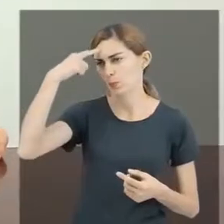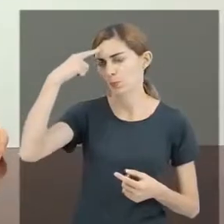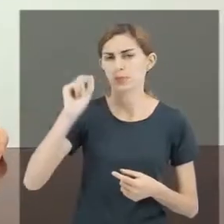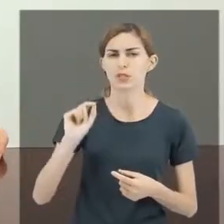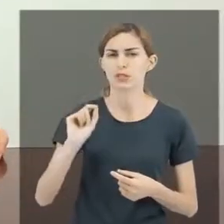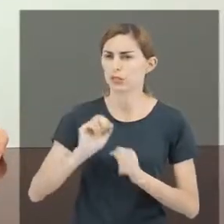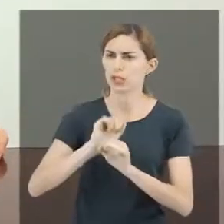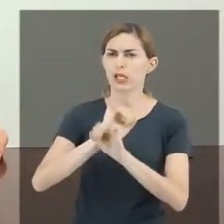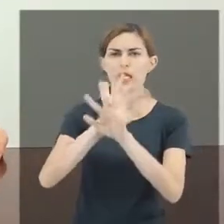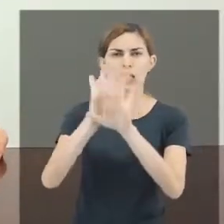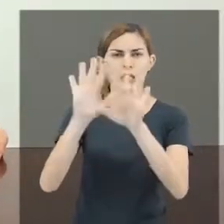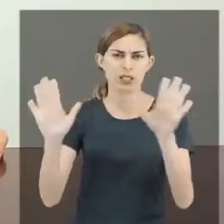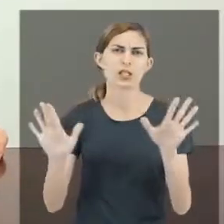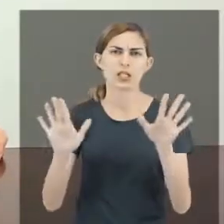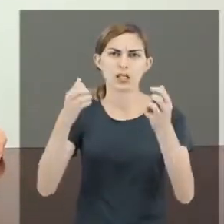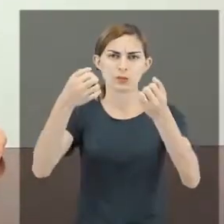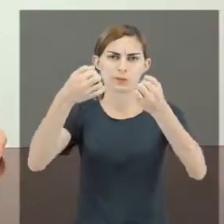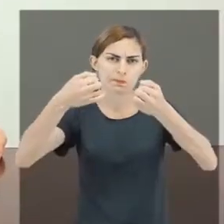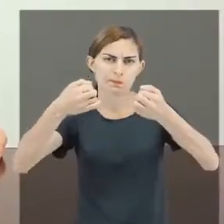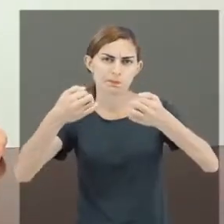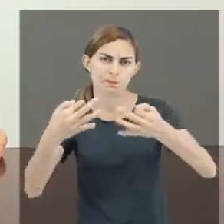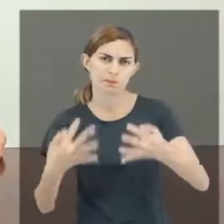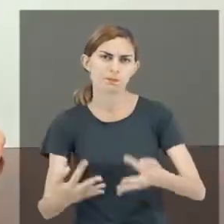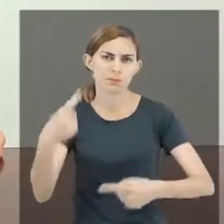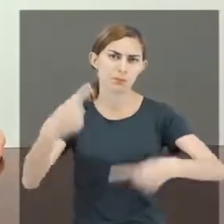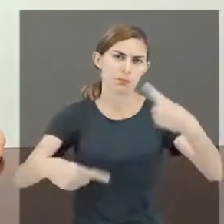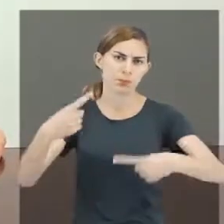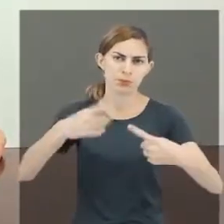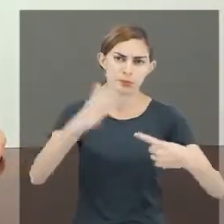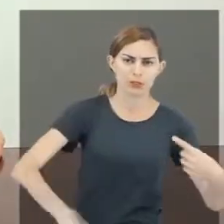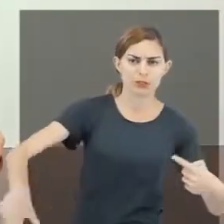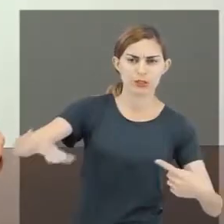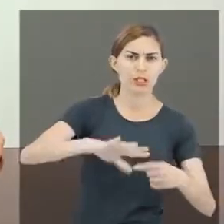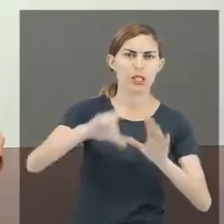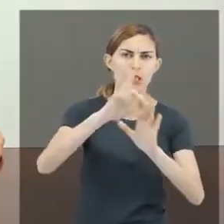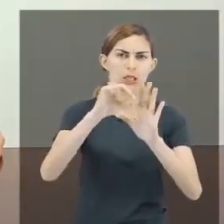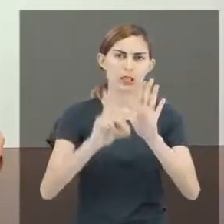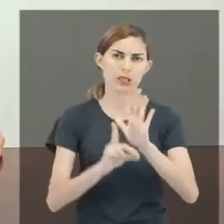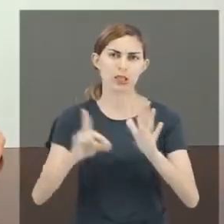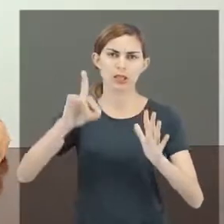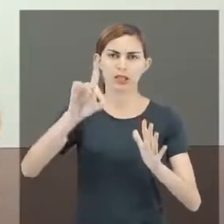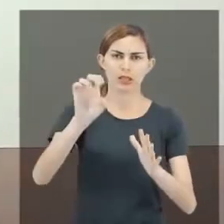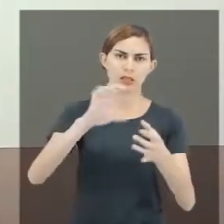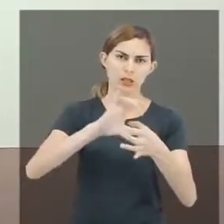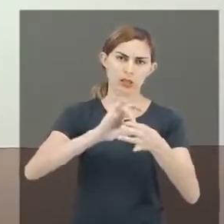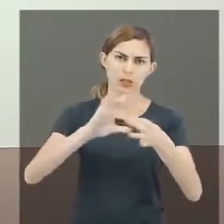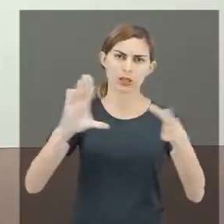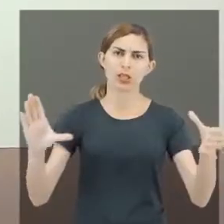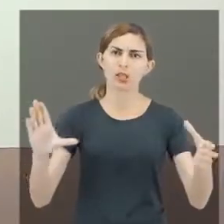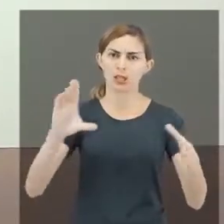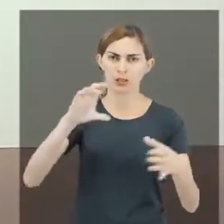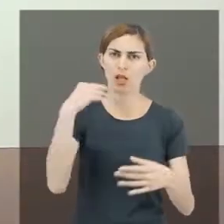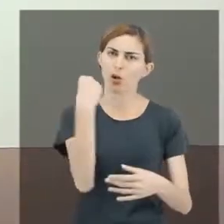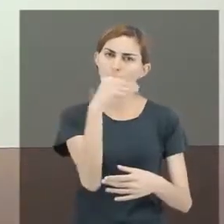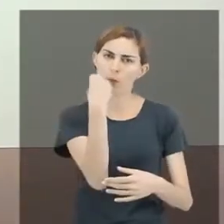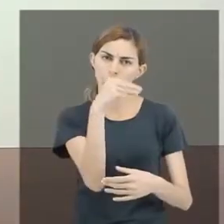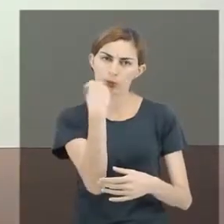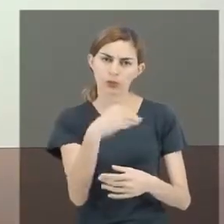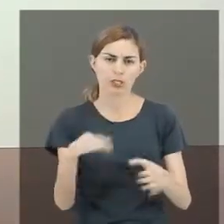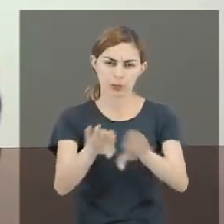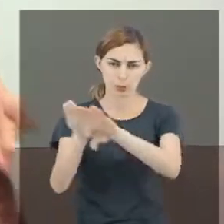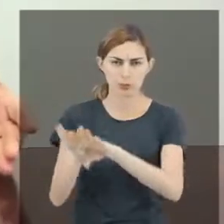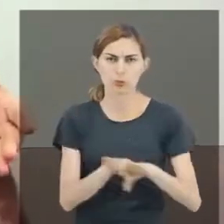Eu penso que é muito claro isso na definição de política pública, de democracia, de você dar oportunidades